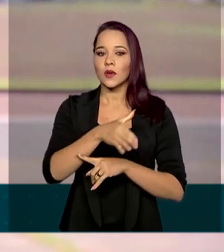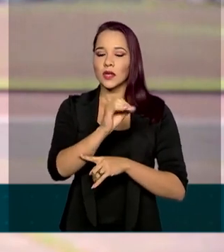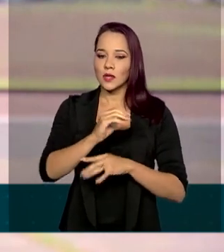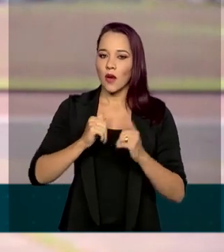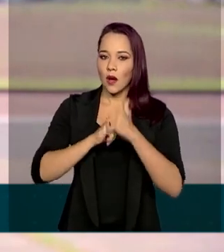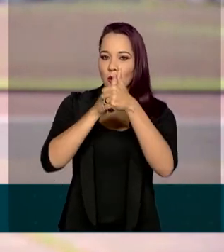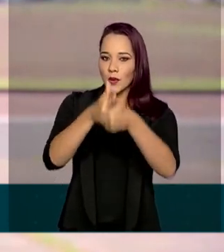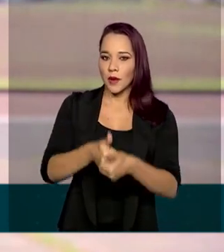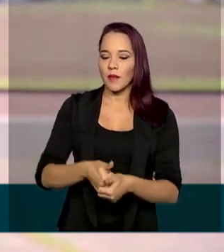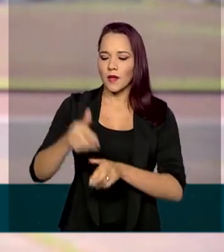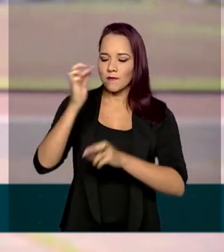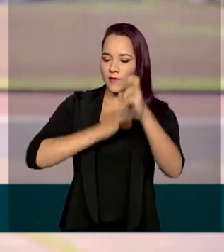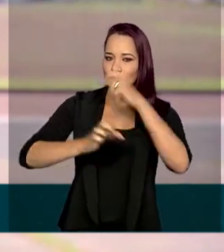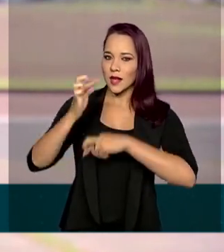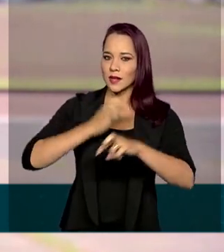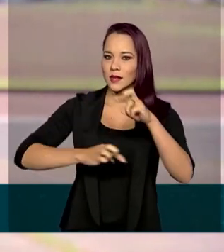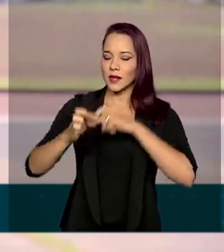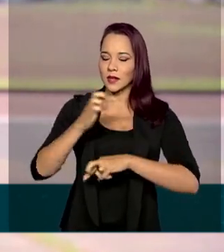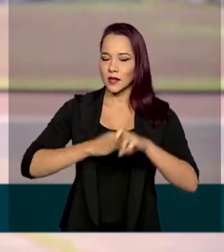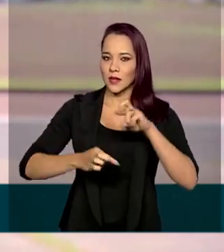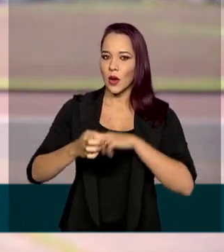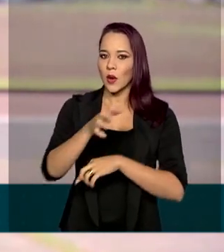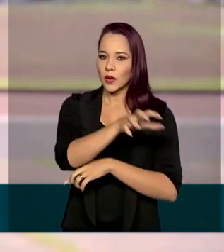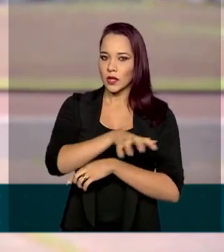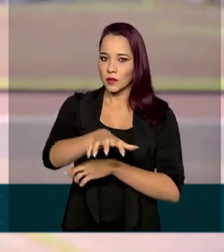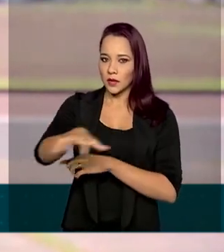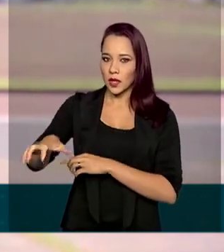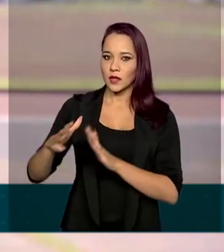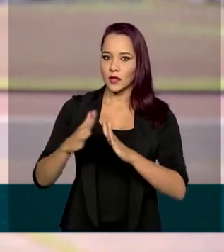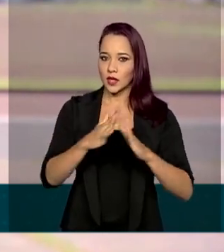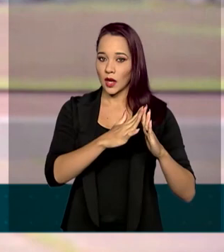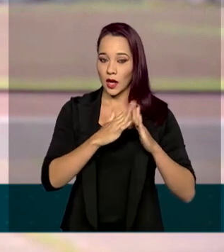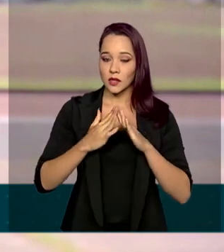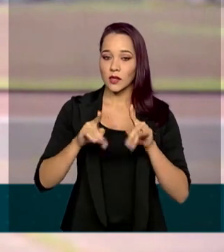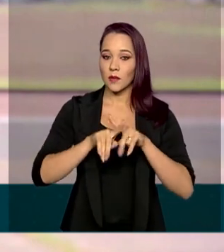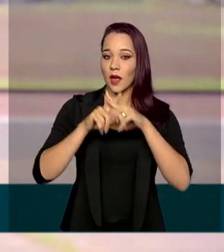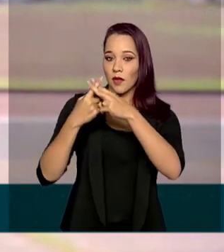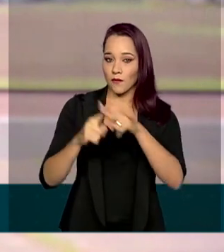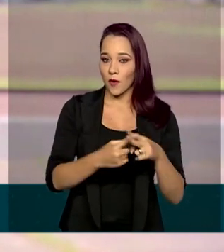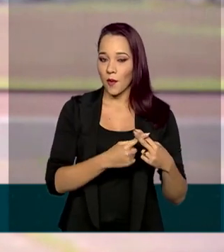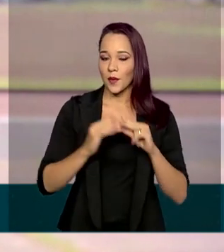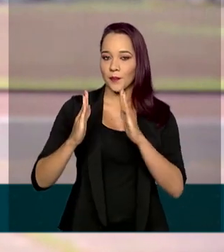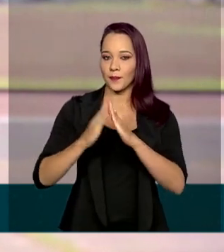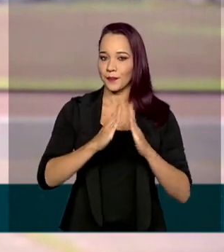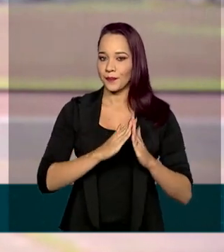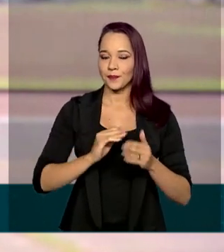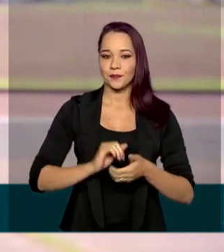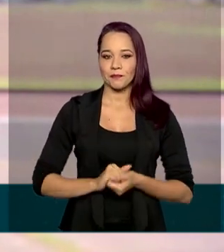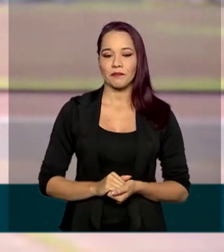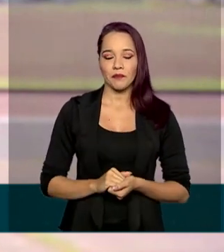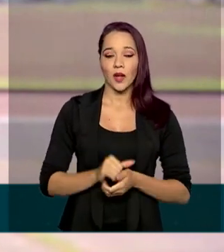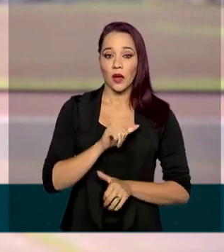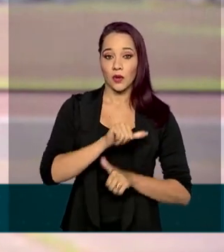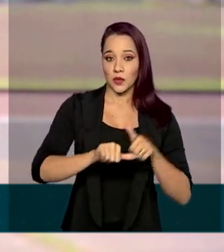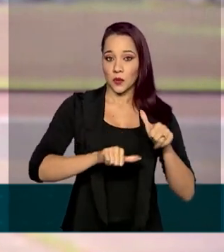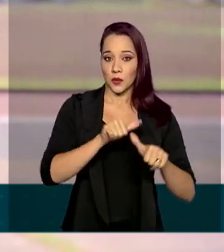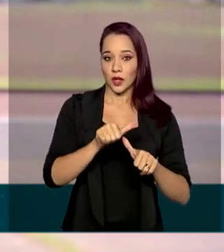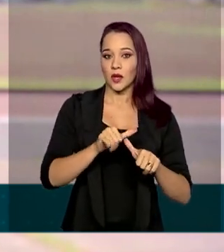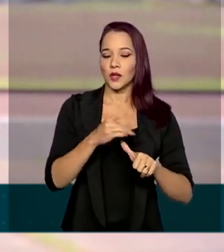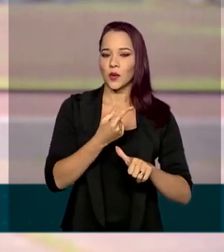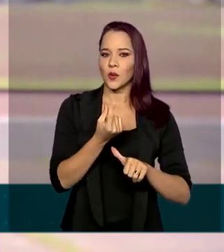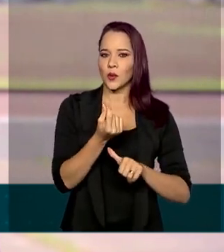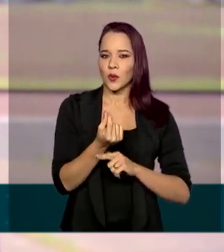acompanhamento e fiscalização das modalidades habitacional e reforma habitacional. Com as mudanças, o